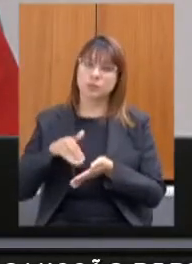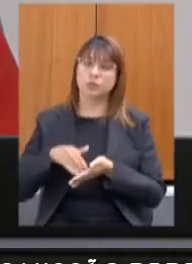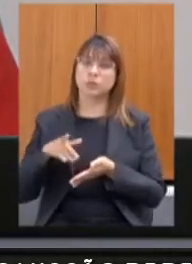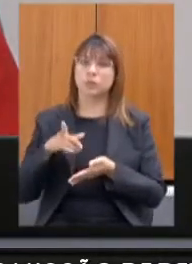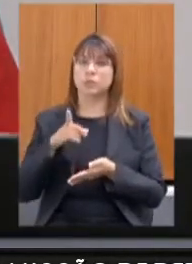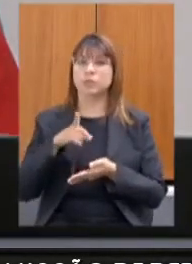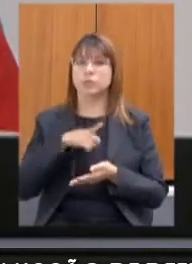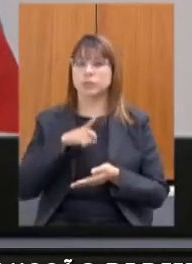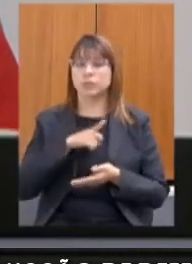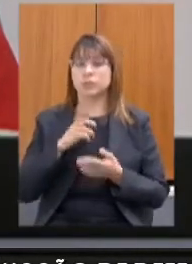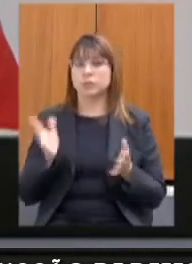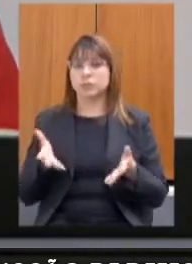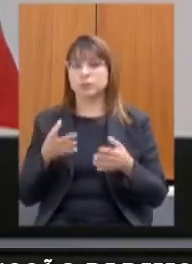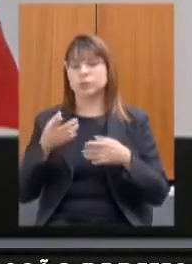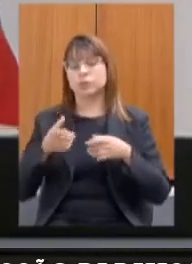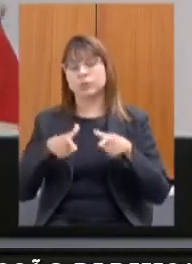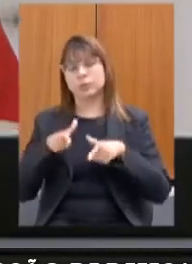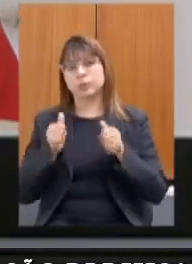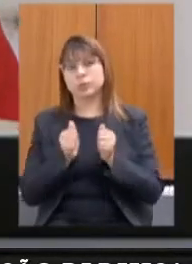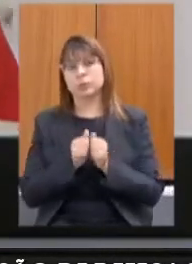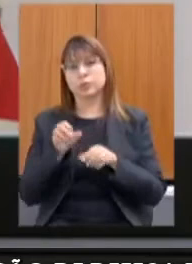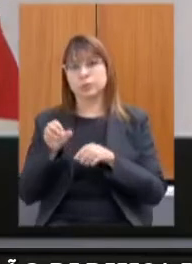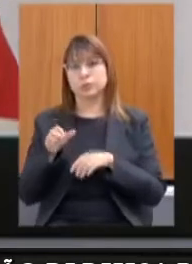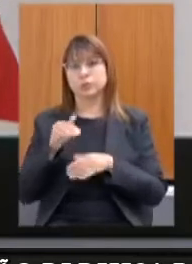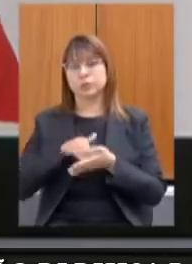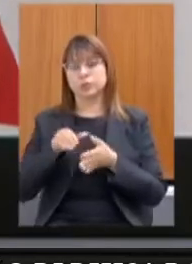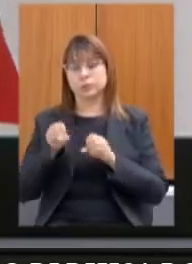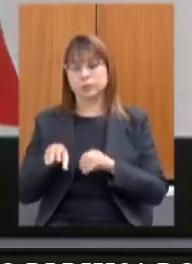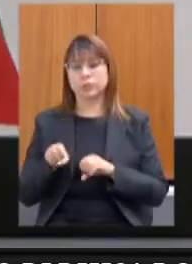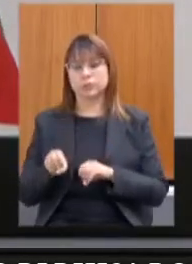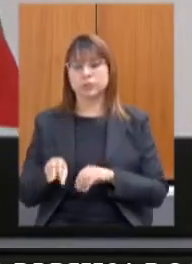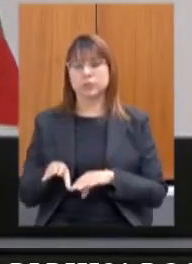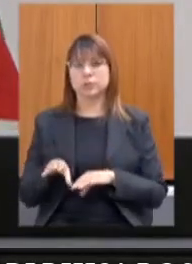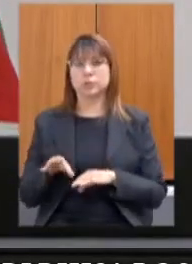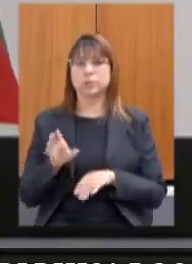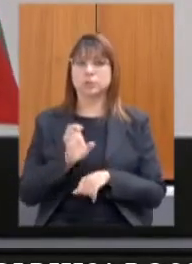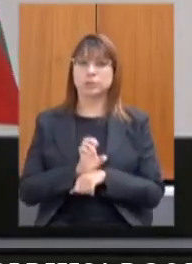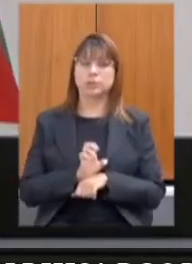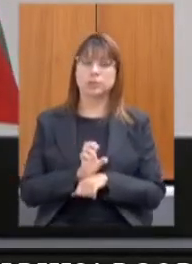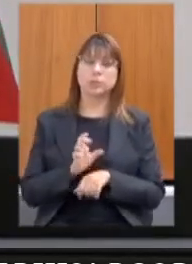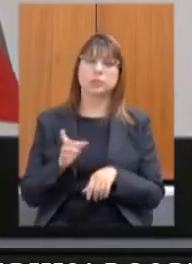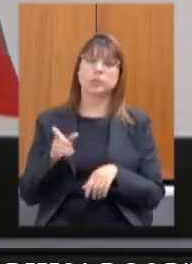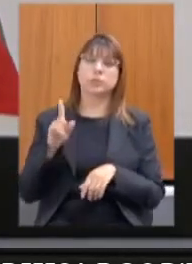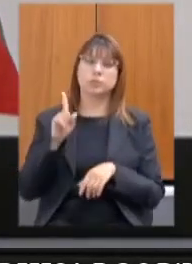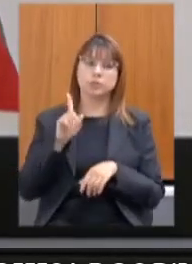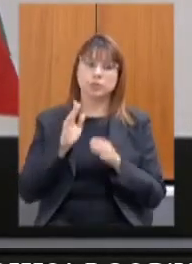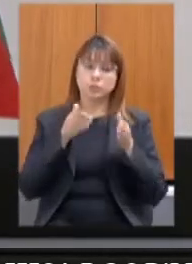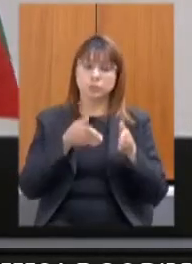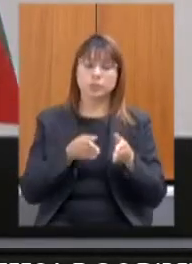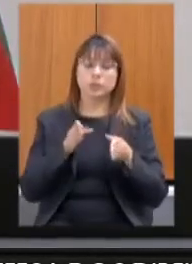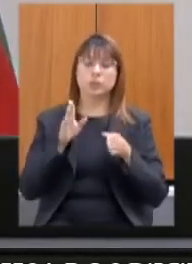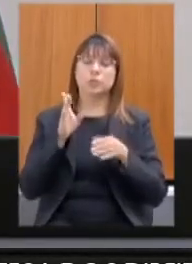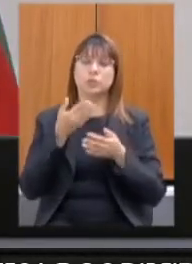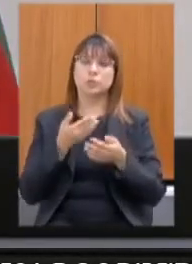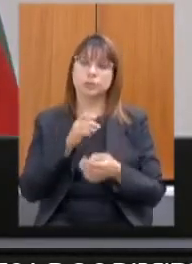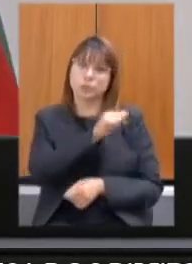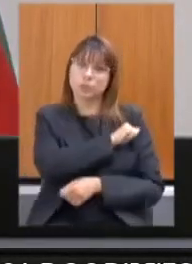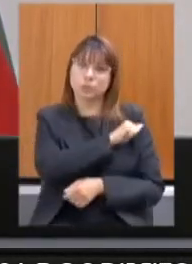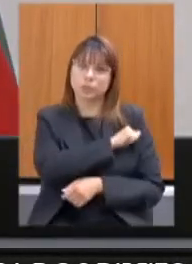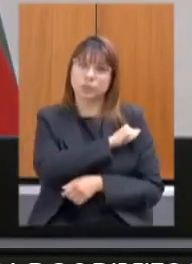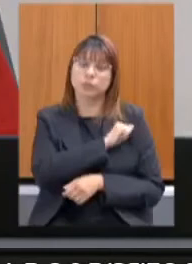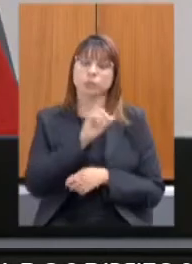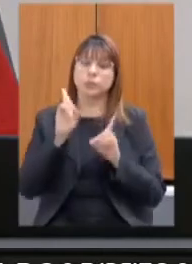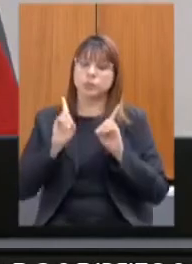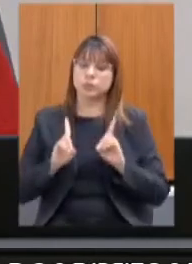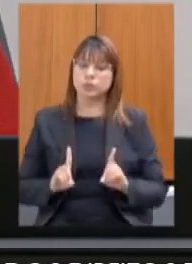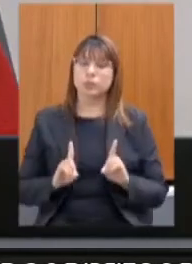articulação com a Secretaria de Estado e Educação para a realização de ações voltadas aos estudantes com deficiência durante o período da pandemia do